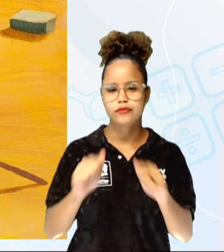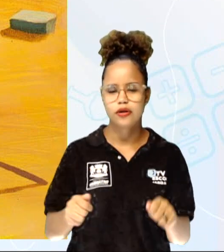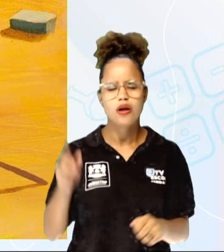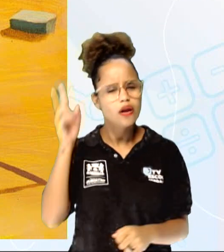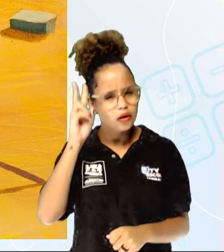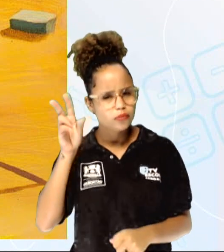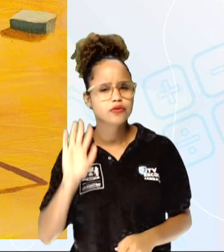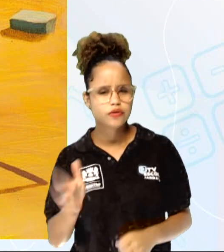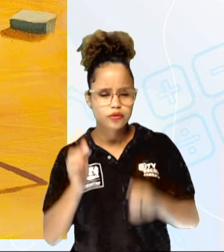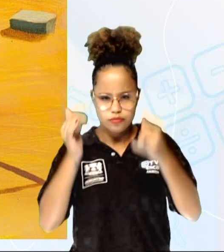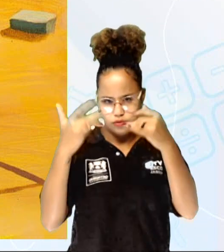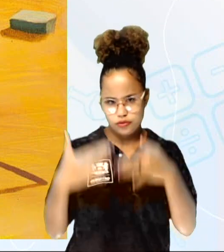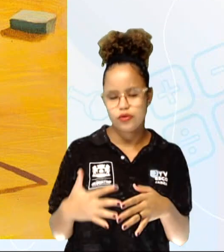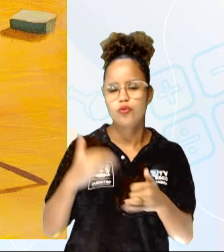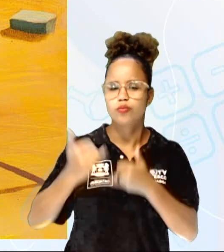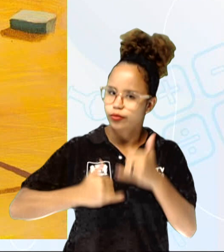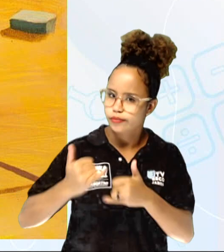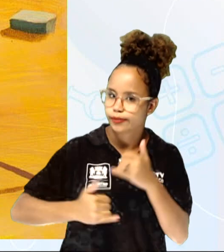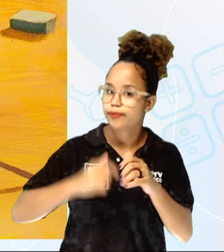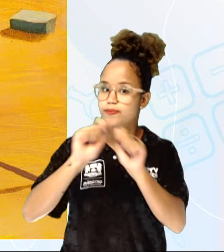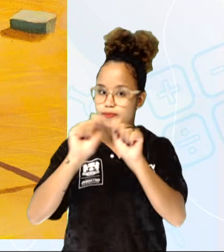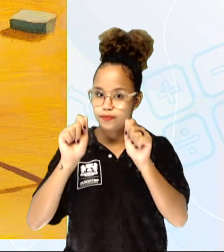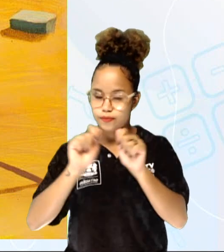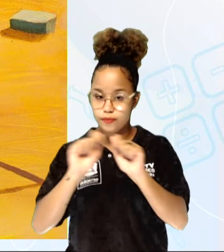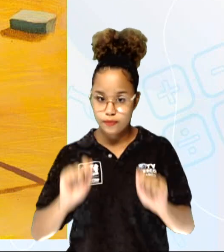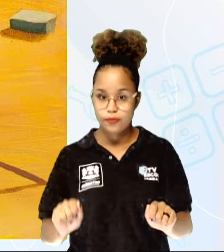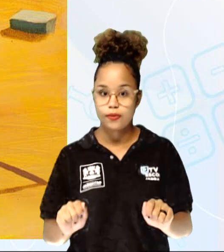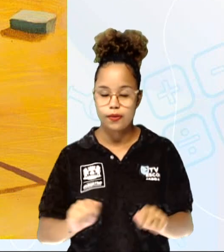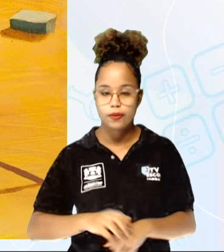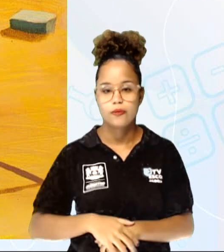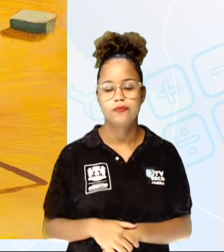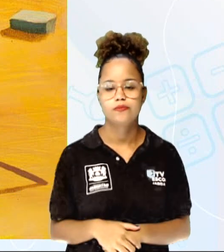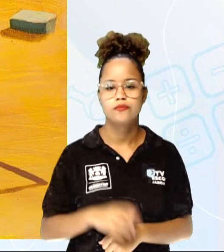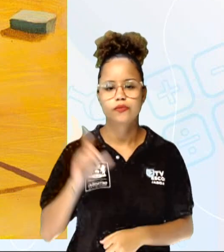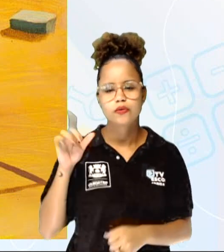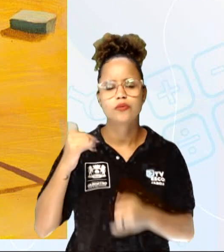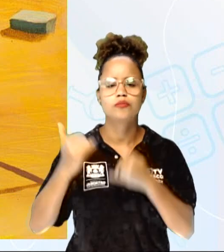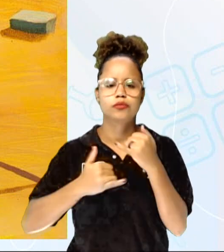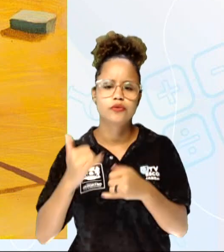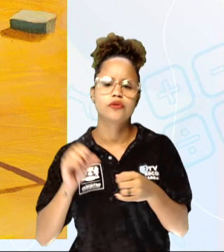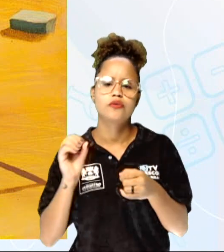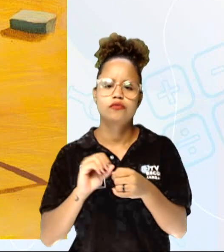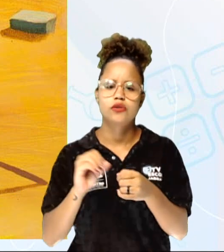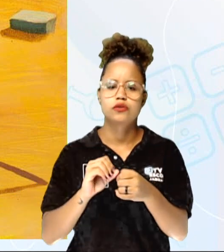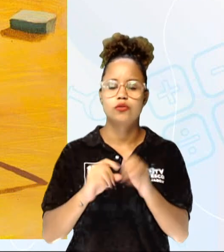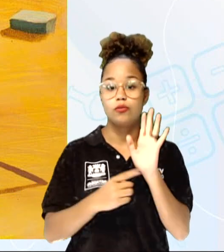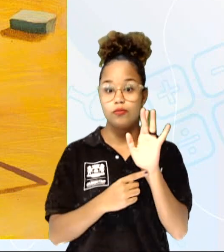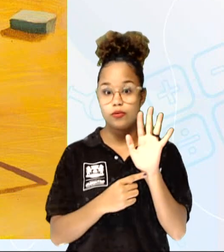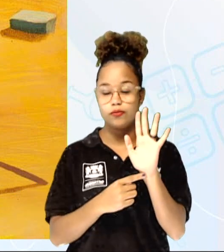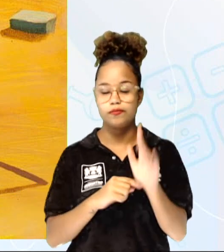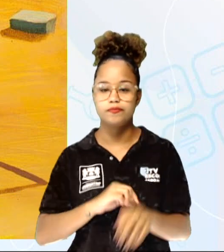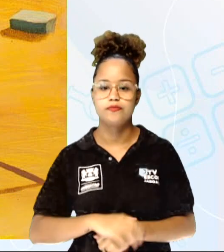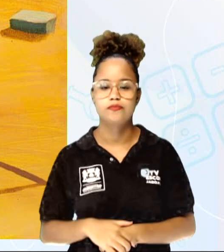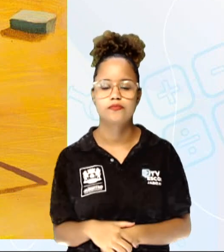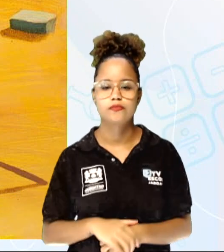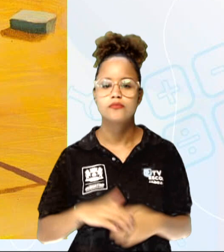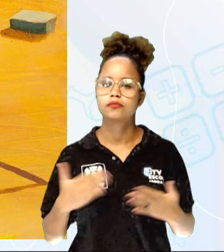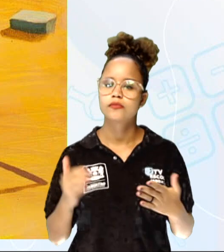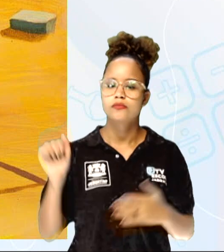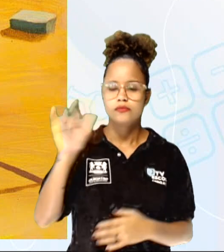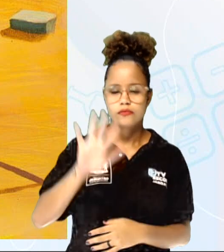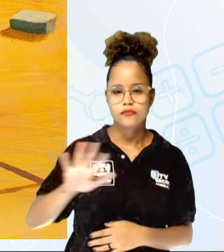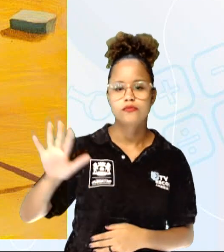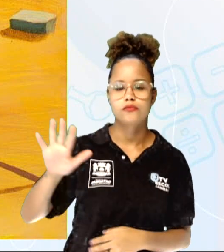brinquedos artesanais? Que são os brinquedos que são feitos manualmente. Então, nessa tela aqui ele